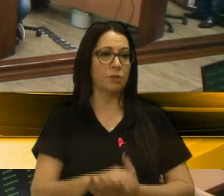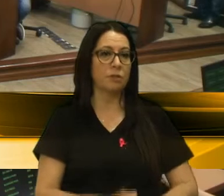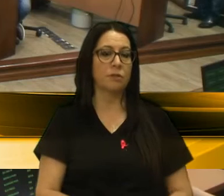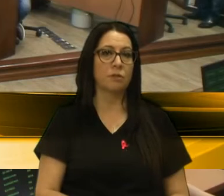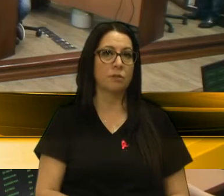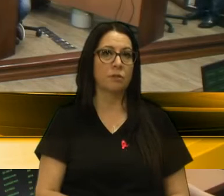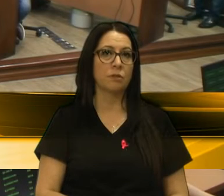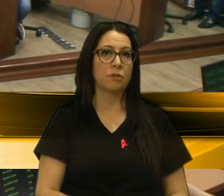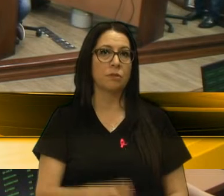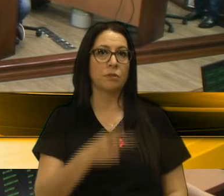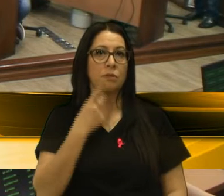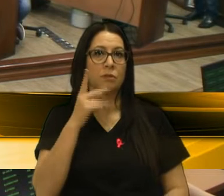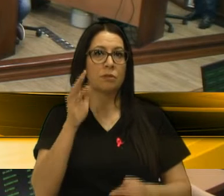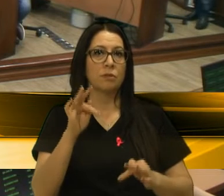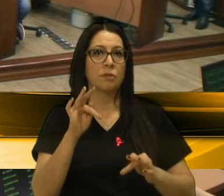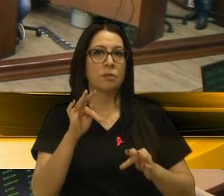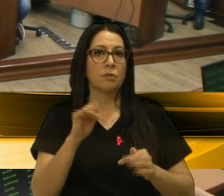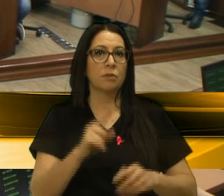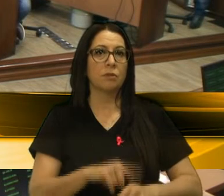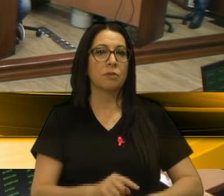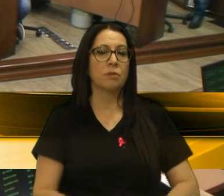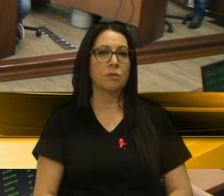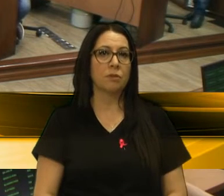Com a sua fala, encerraremos o espaço.